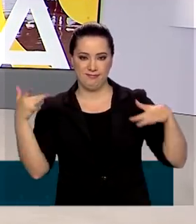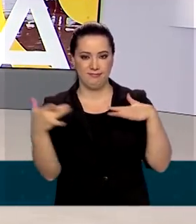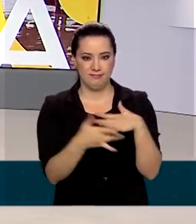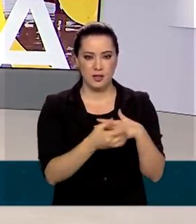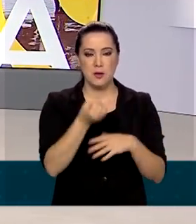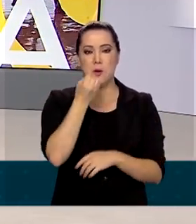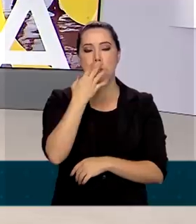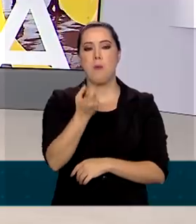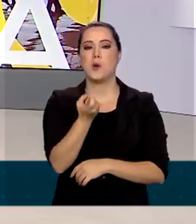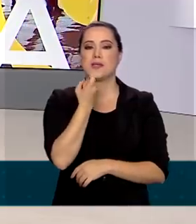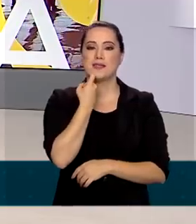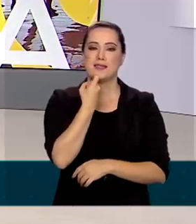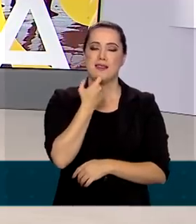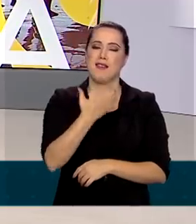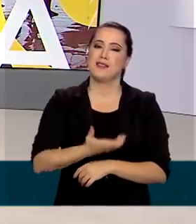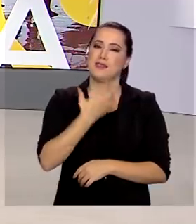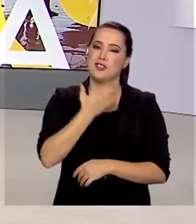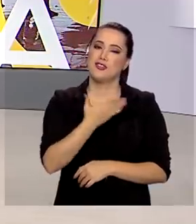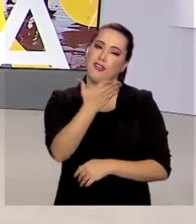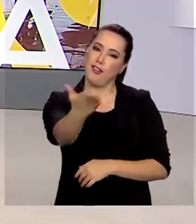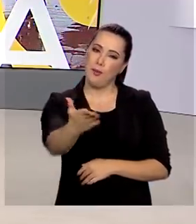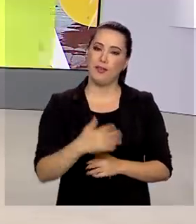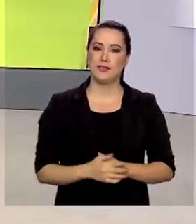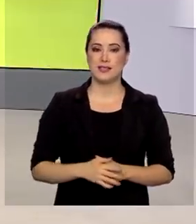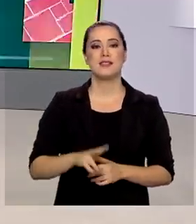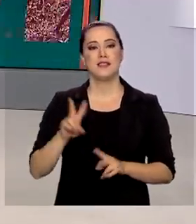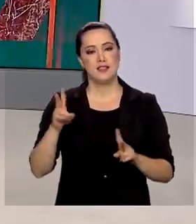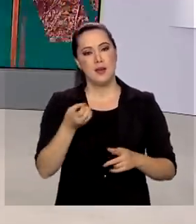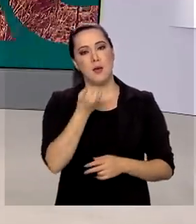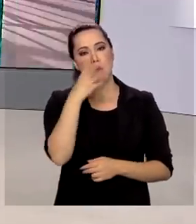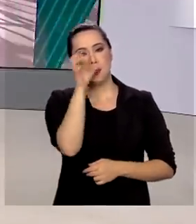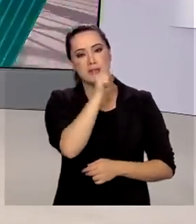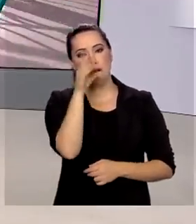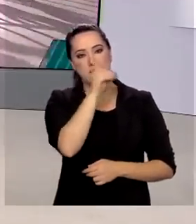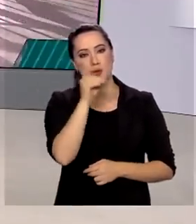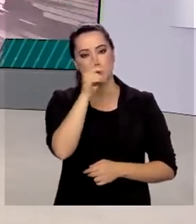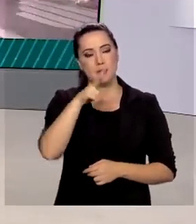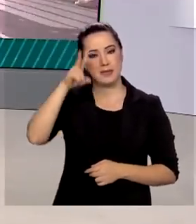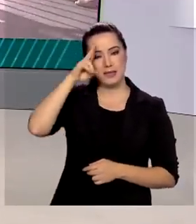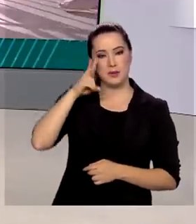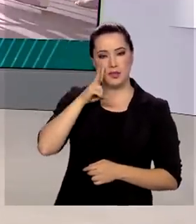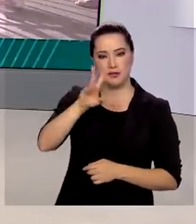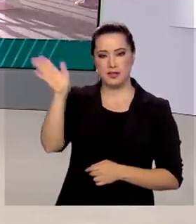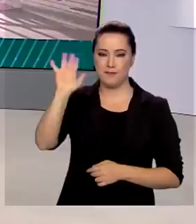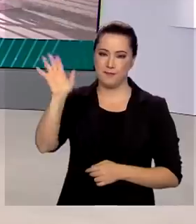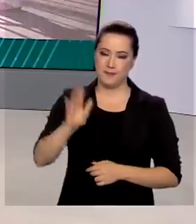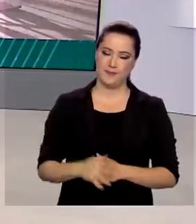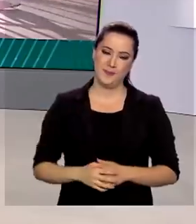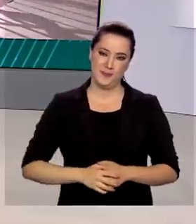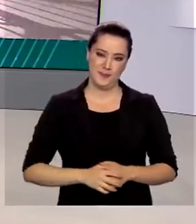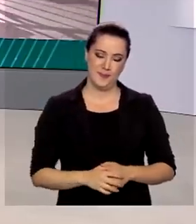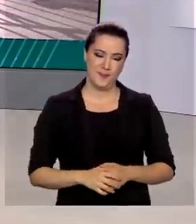Uma ótima sexta-feira de Natal para você e aproveite seu fim de semana. Nos vemos na segunda. Tchau!